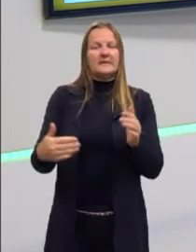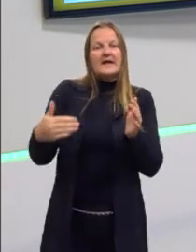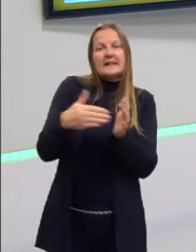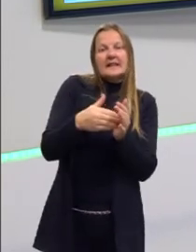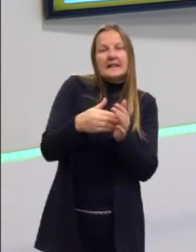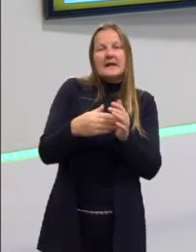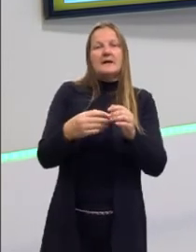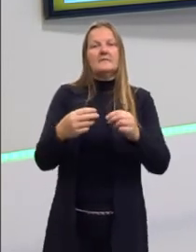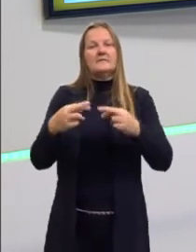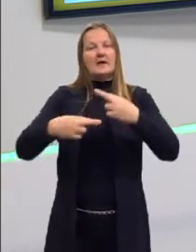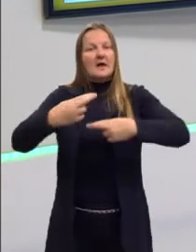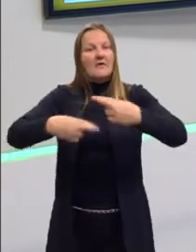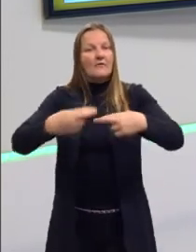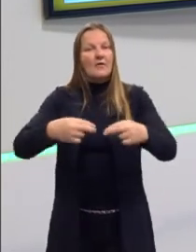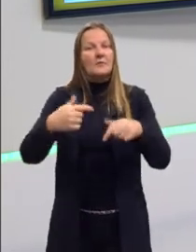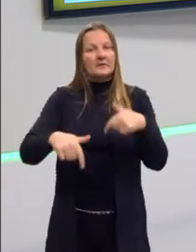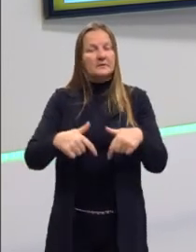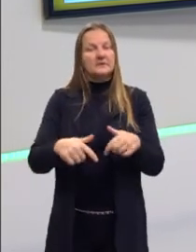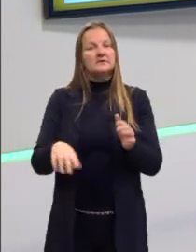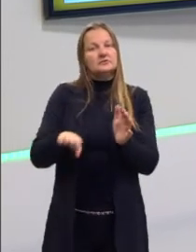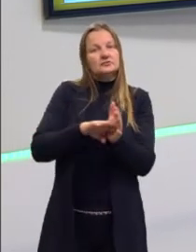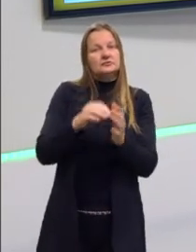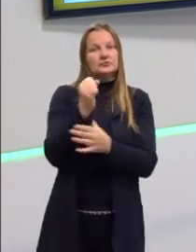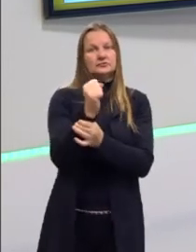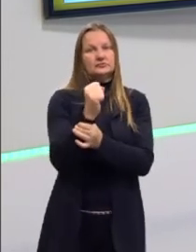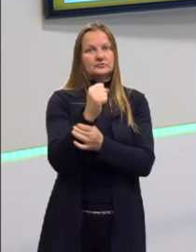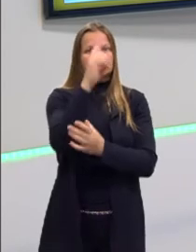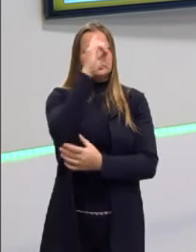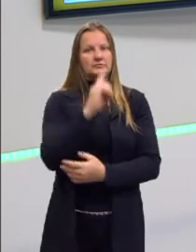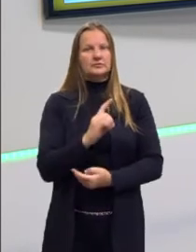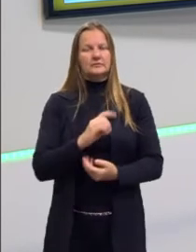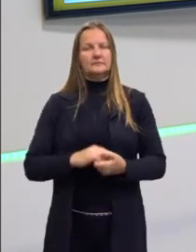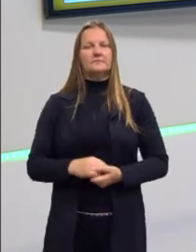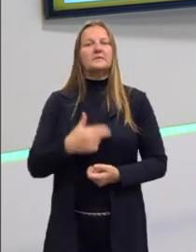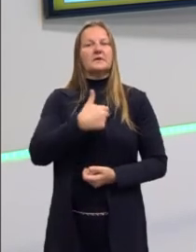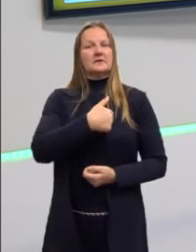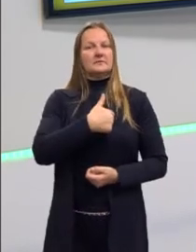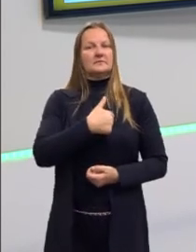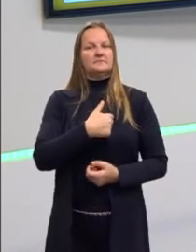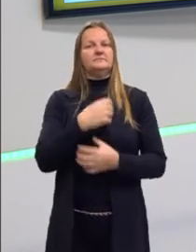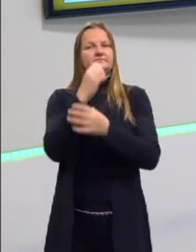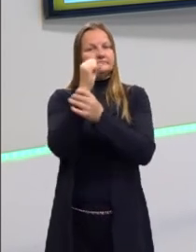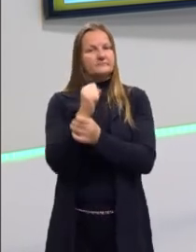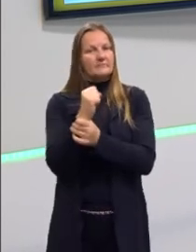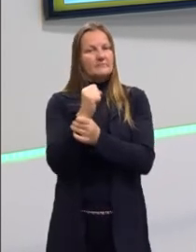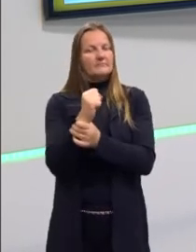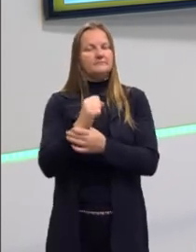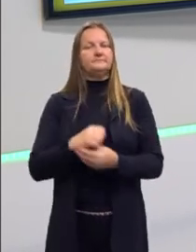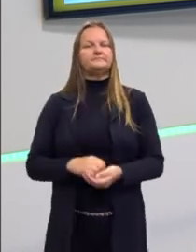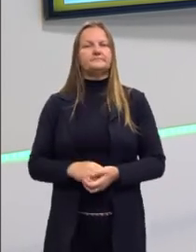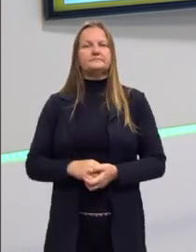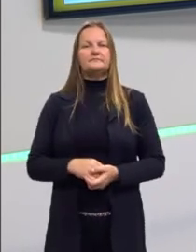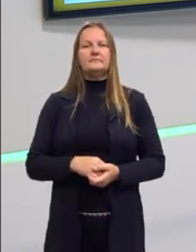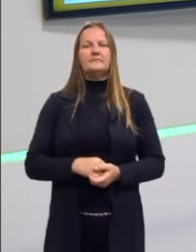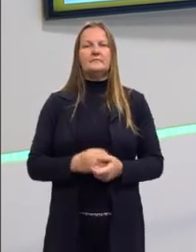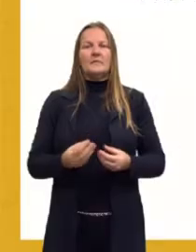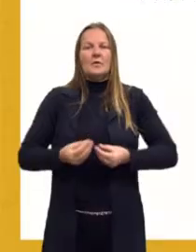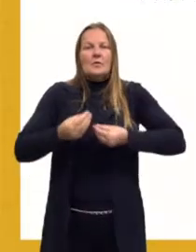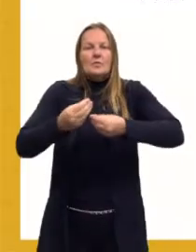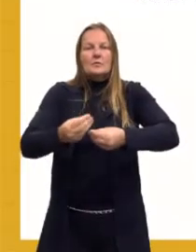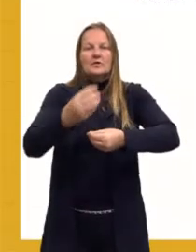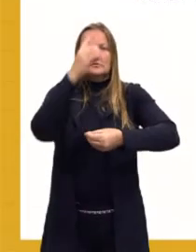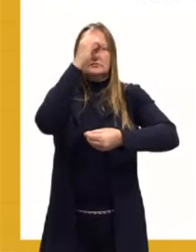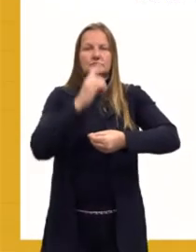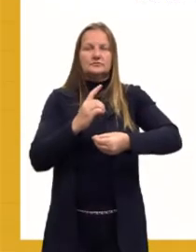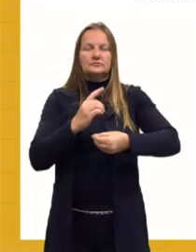reforma trabalhista que a gente teve aí há pouco. Então, vai ser o Getúlio que vai, de certa forma, dar esses direitos, a gente também vai fazer